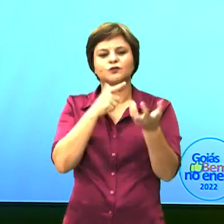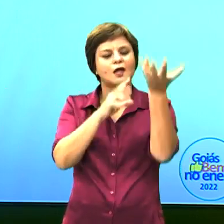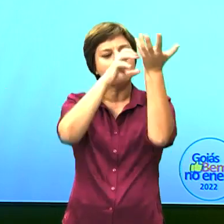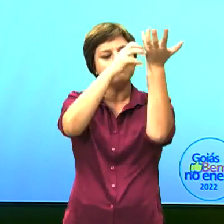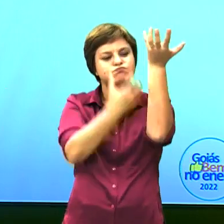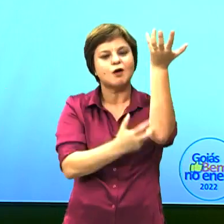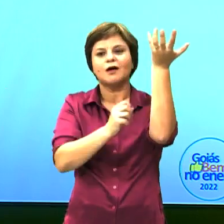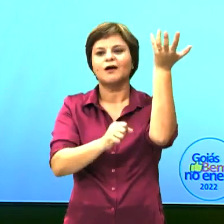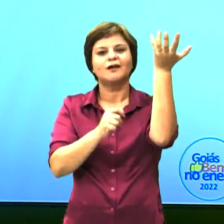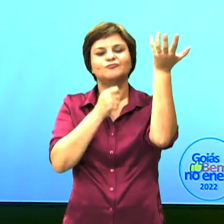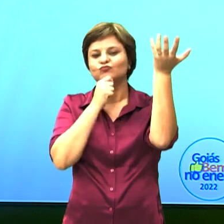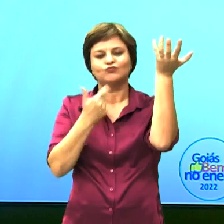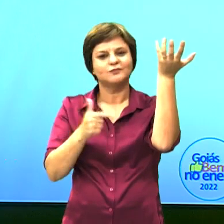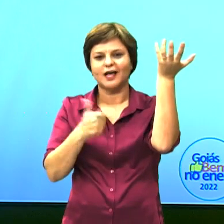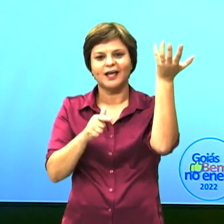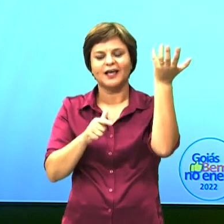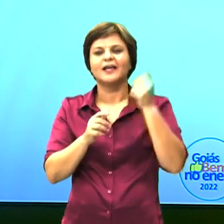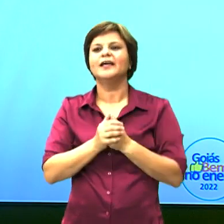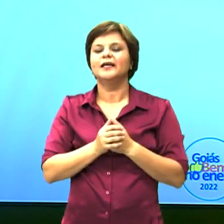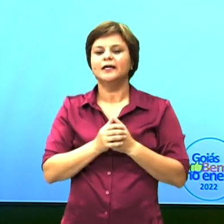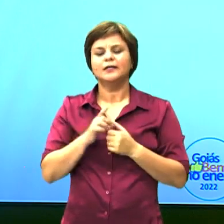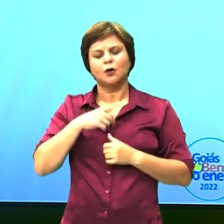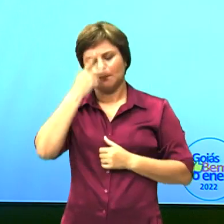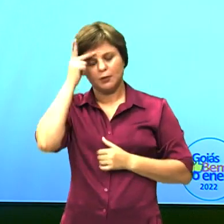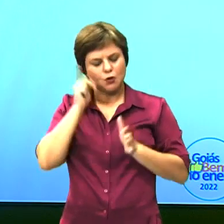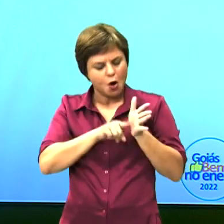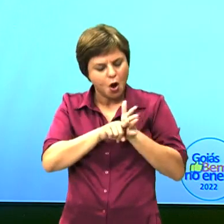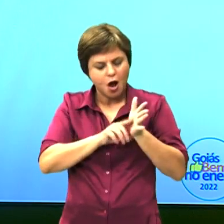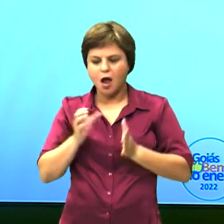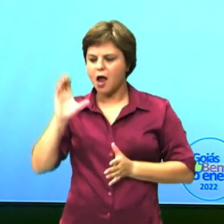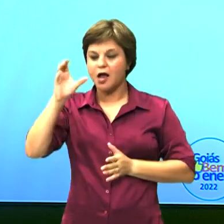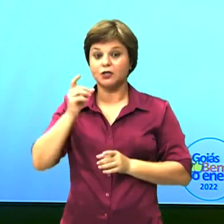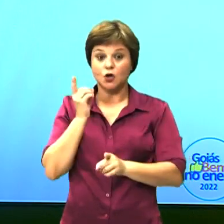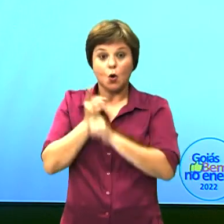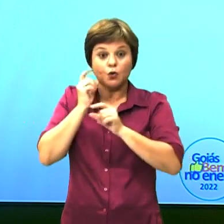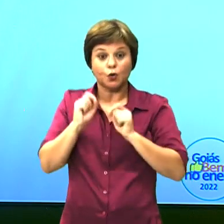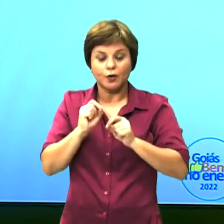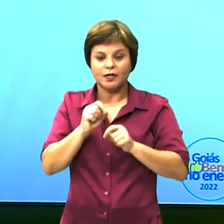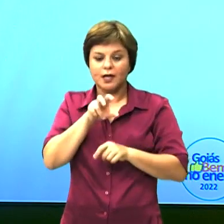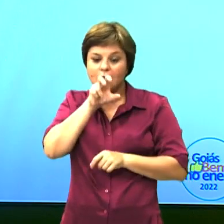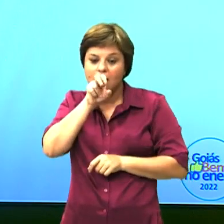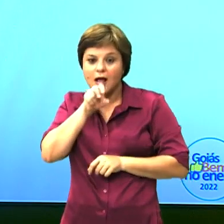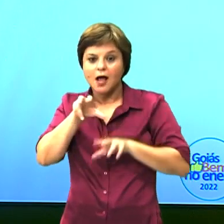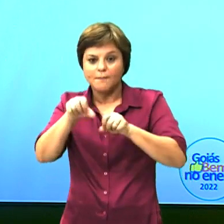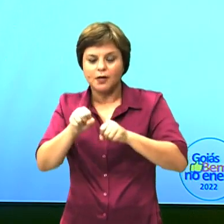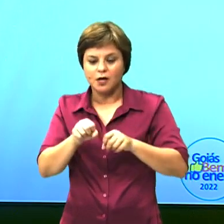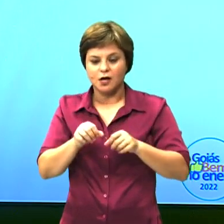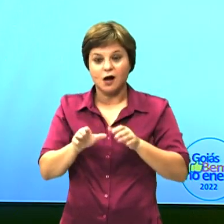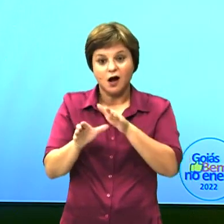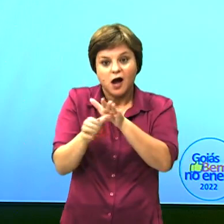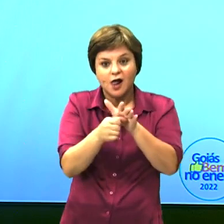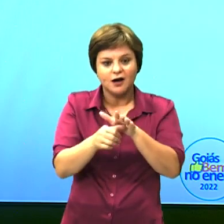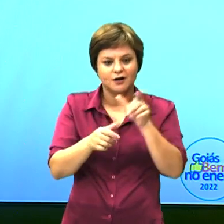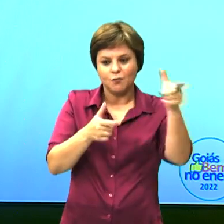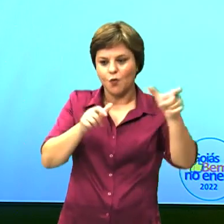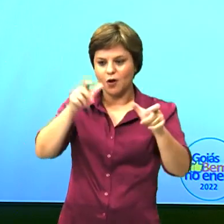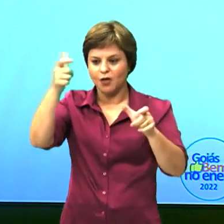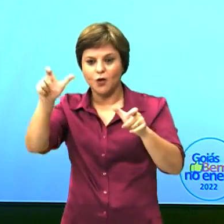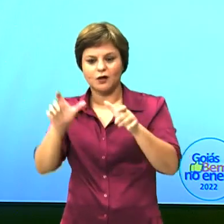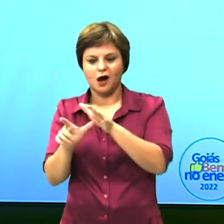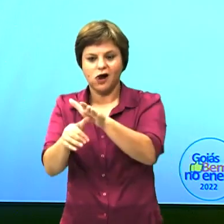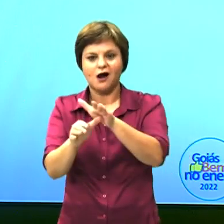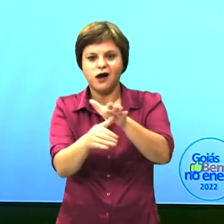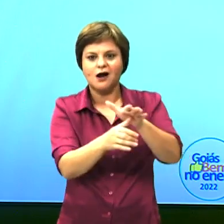maduros disponíveis. Cientistas descobriram que as cutias roubam as sementes enterradas por outra.